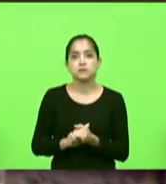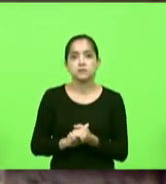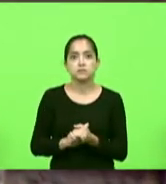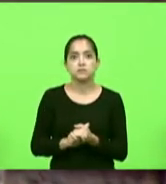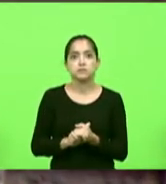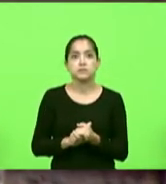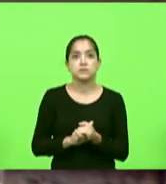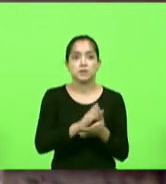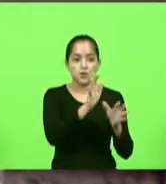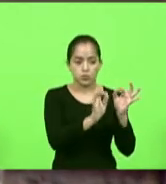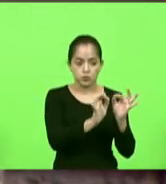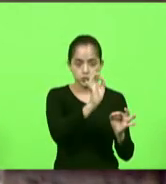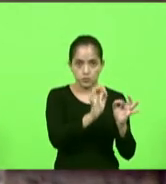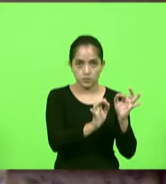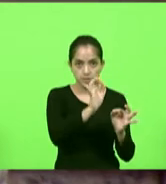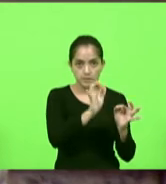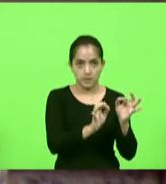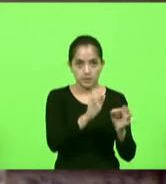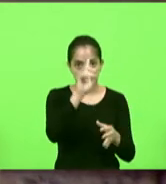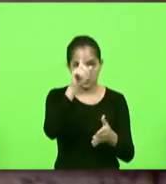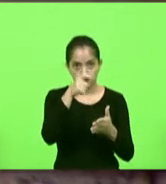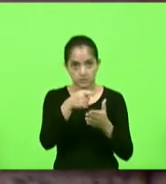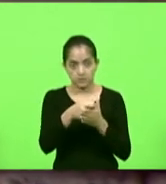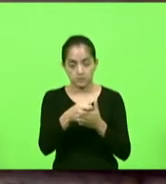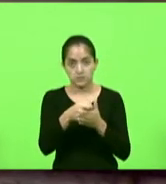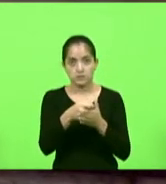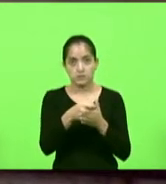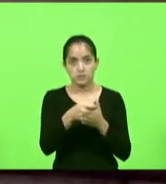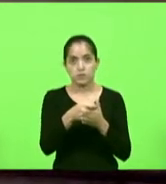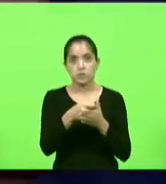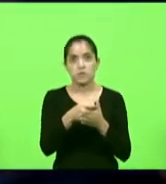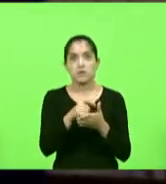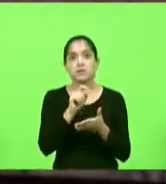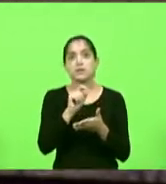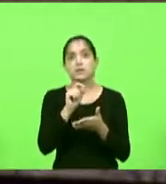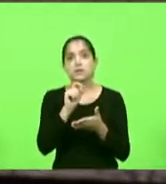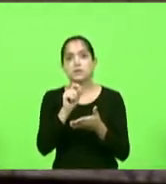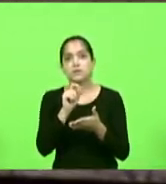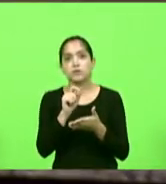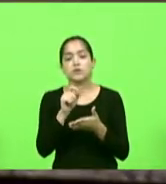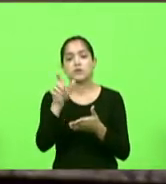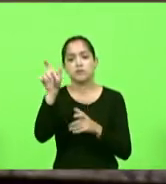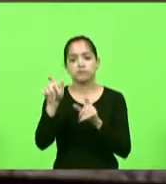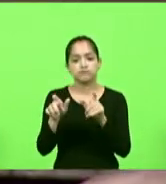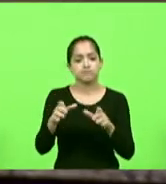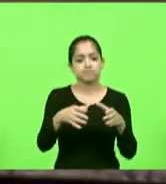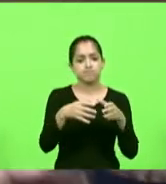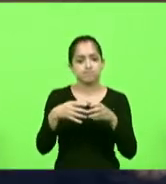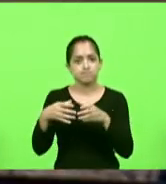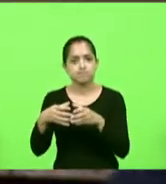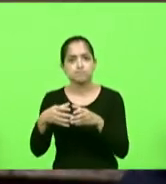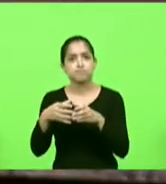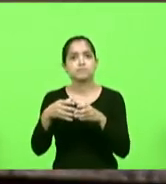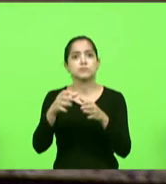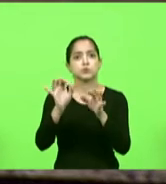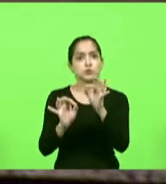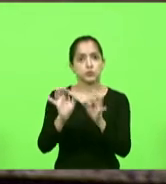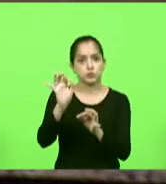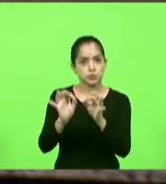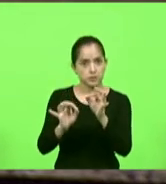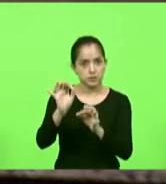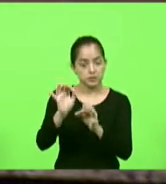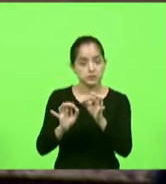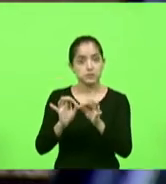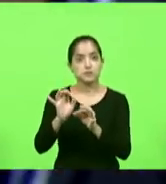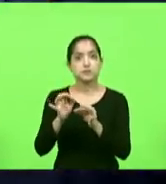julgamento dessa decisão que foi inclusive feita por juristas evangélicos que entraram com a ação